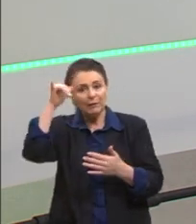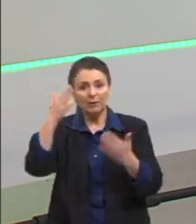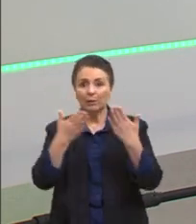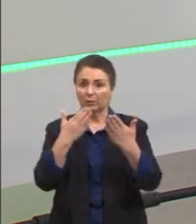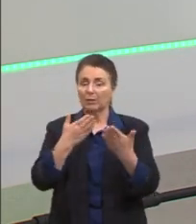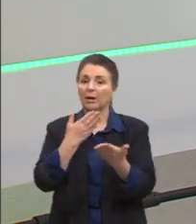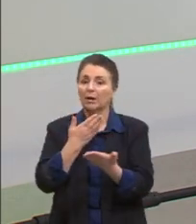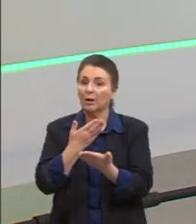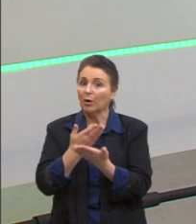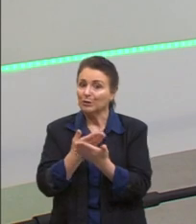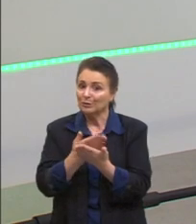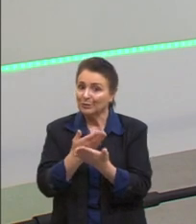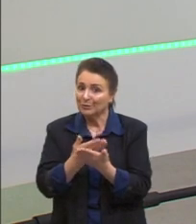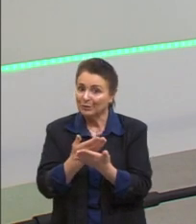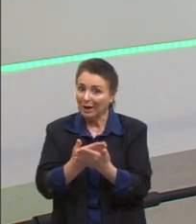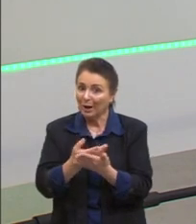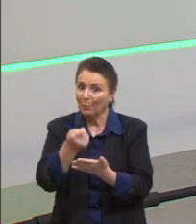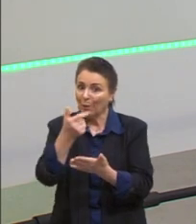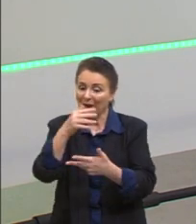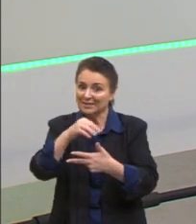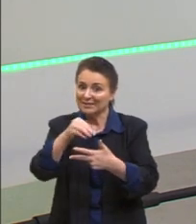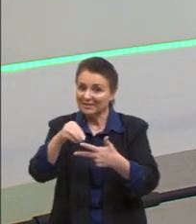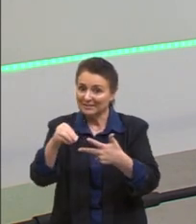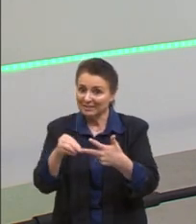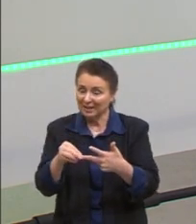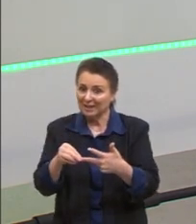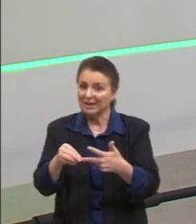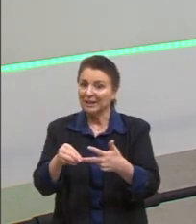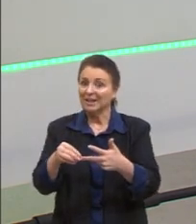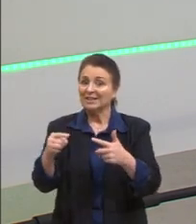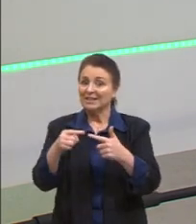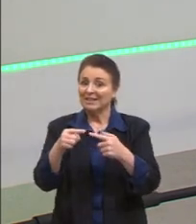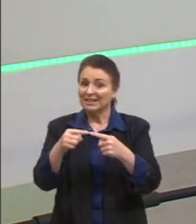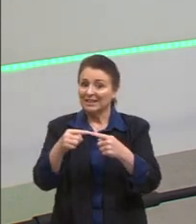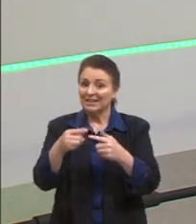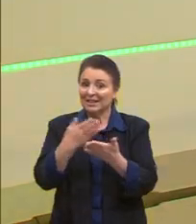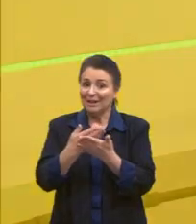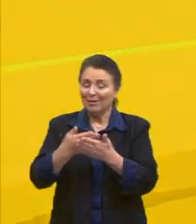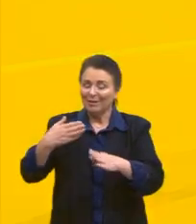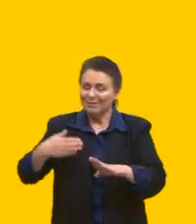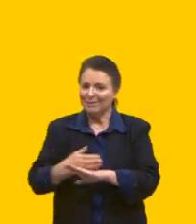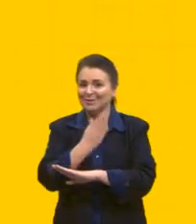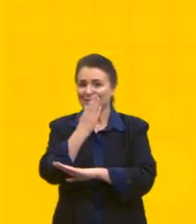estudar, tá chegando o dia do Enem, liga nas nossas aulas e partiu passar.